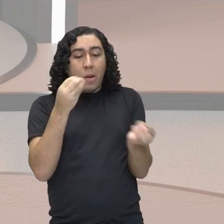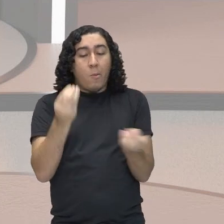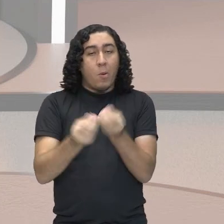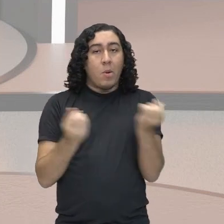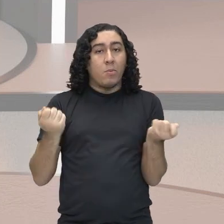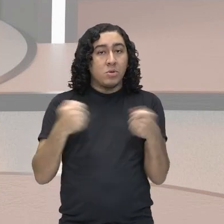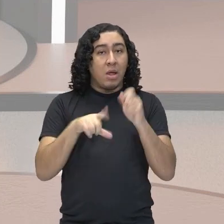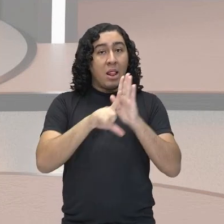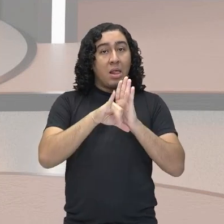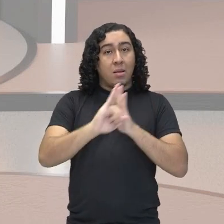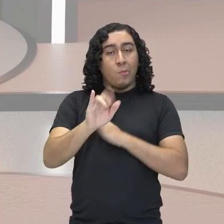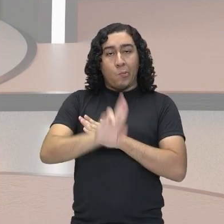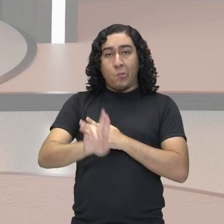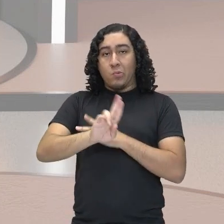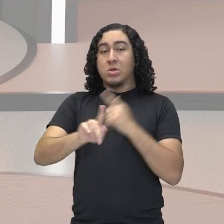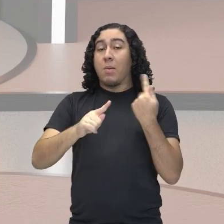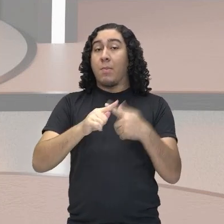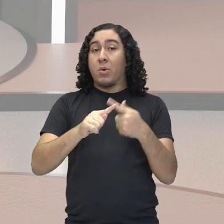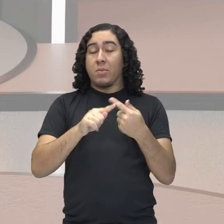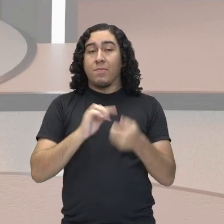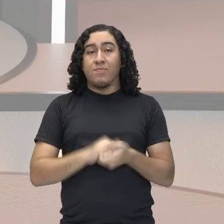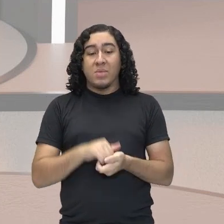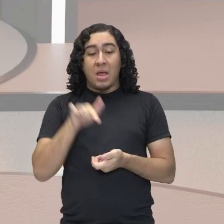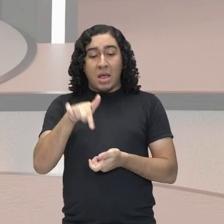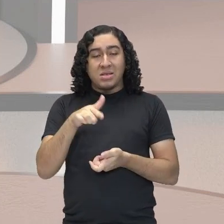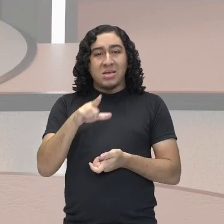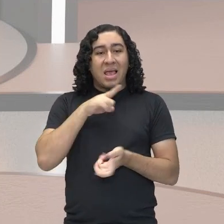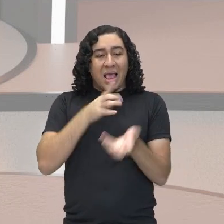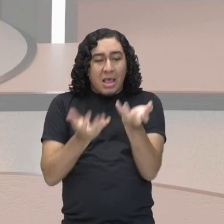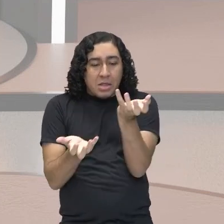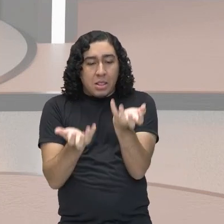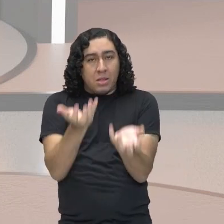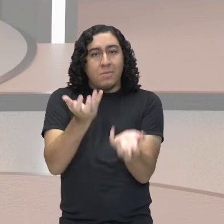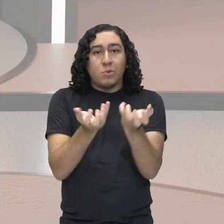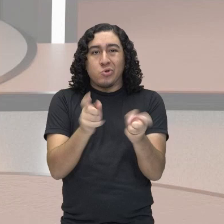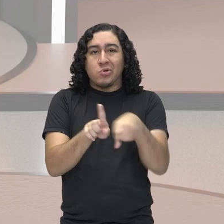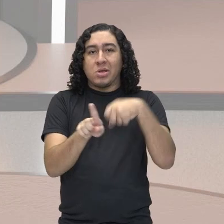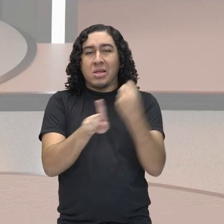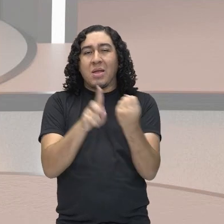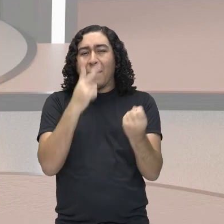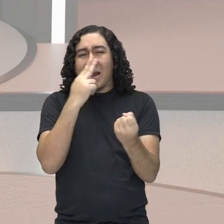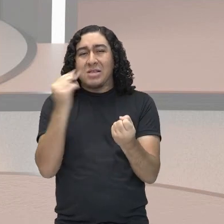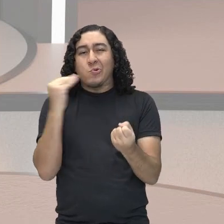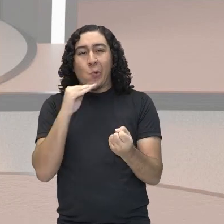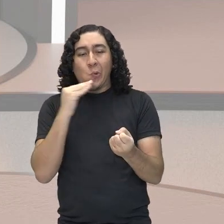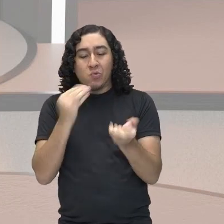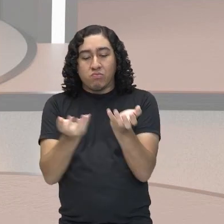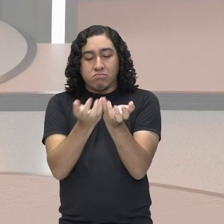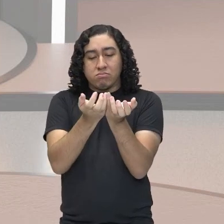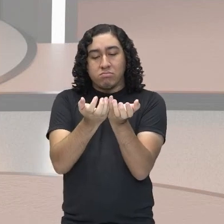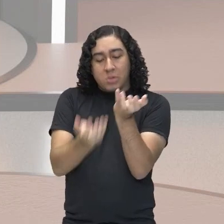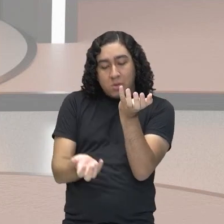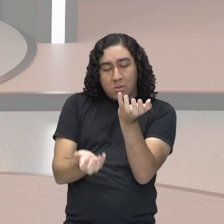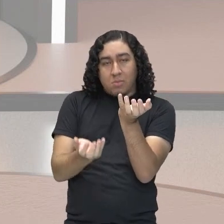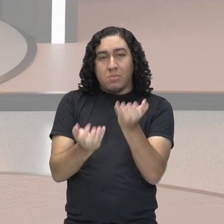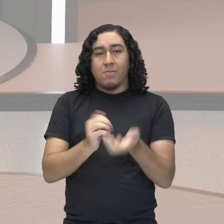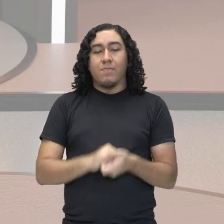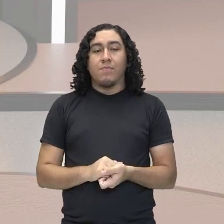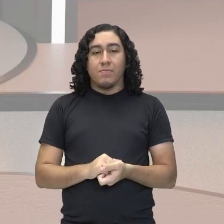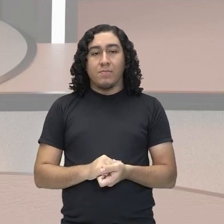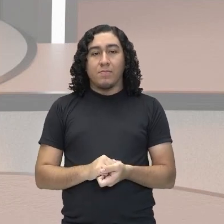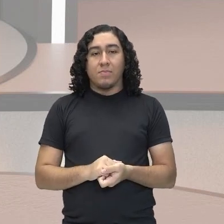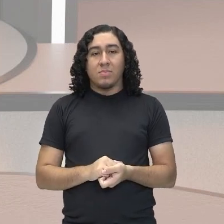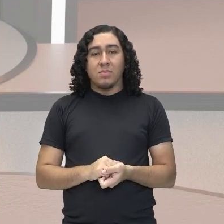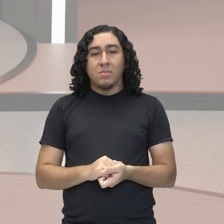questão, porque essa balança social, ela fica desigual. É, como vocês veem, não somente uma